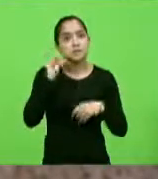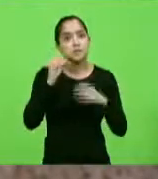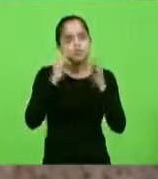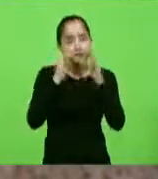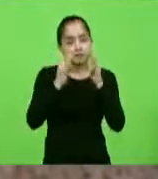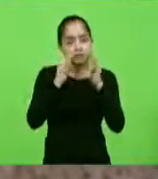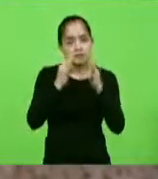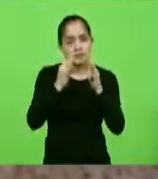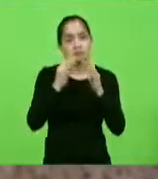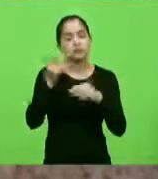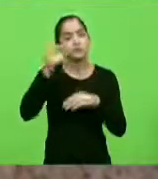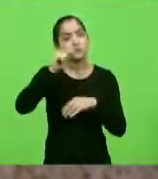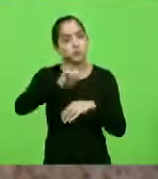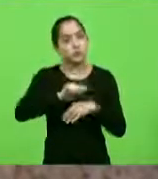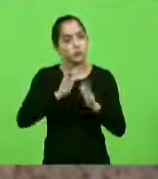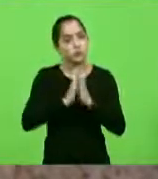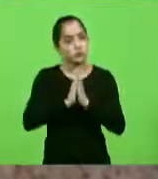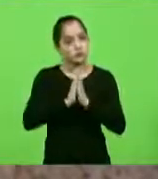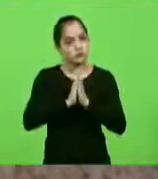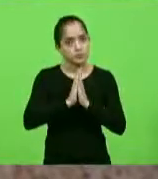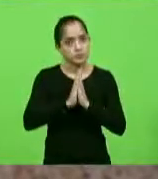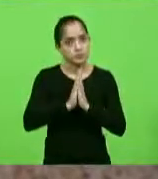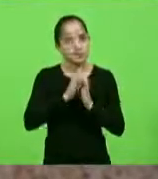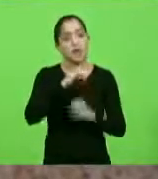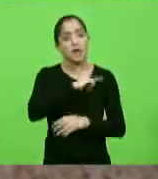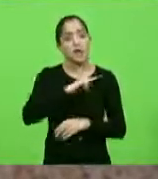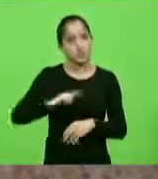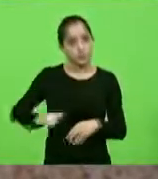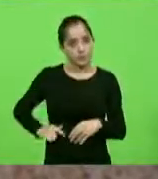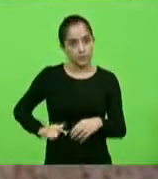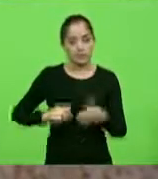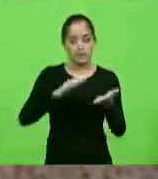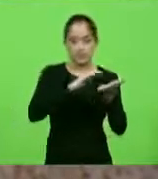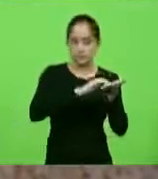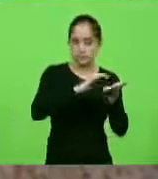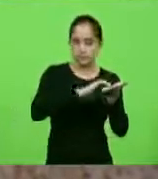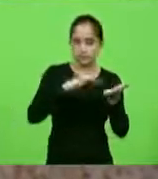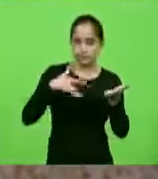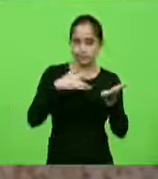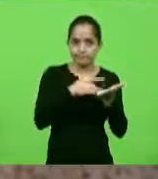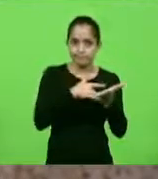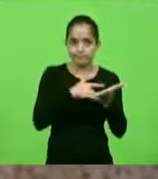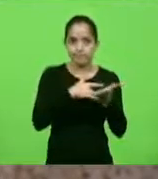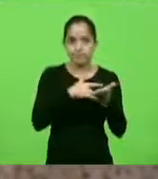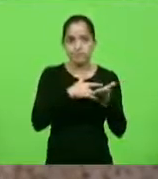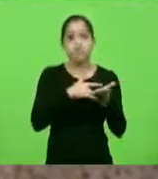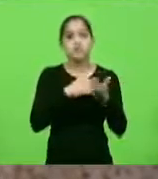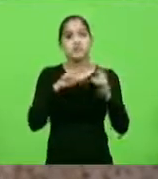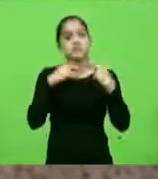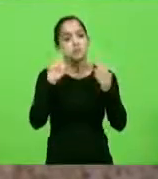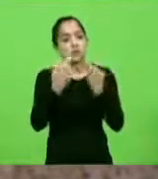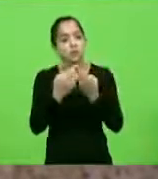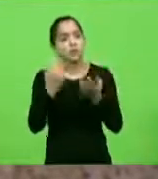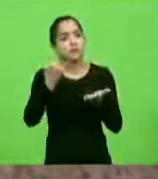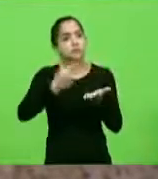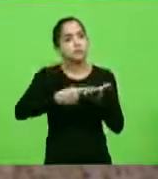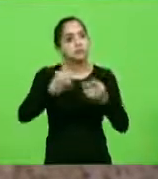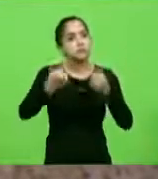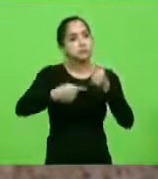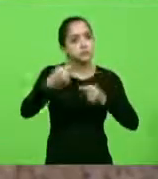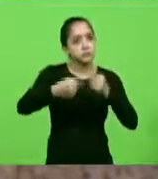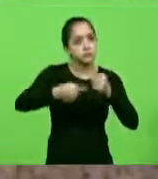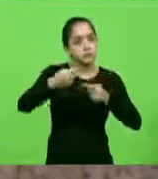setor, eu faço mais uma vez esse apelo, a governadora e a secretária precisam ouvir os setores de bares e